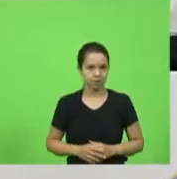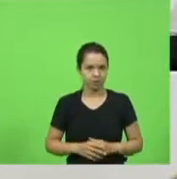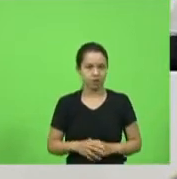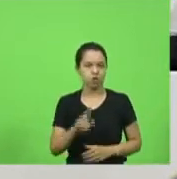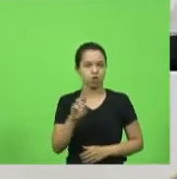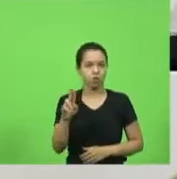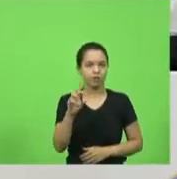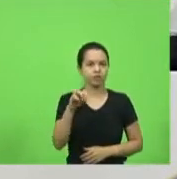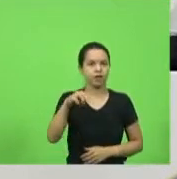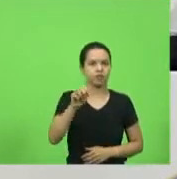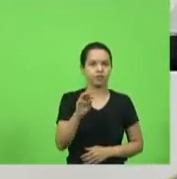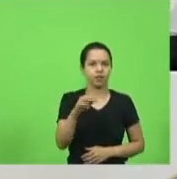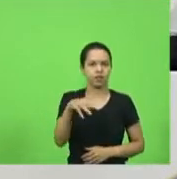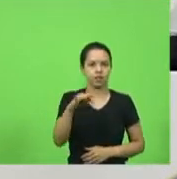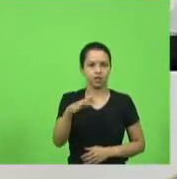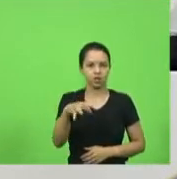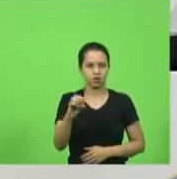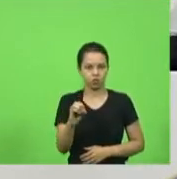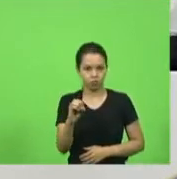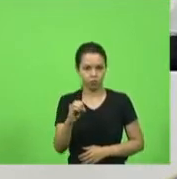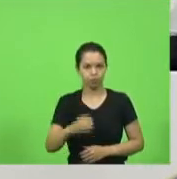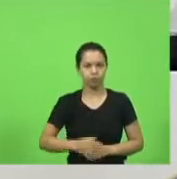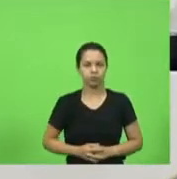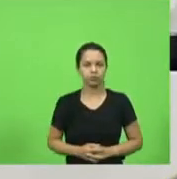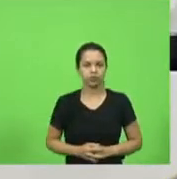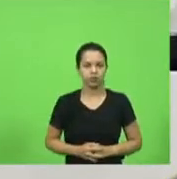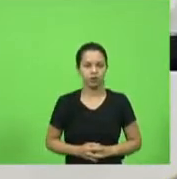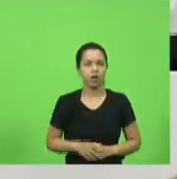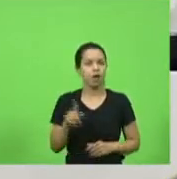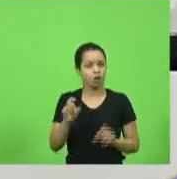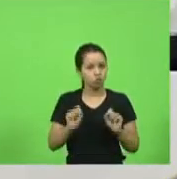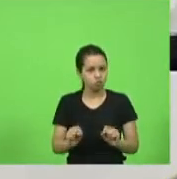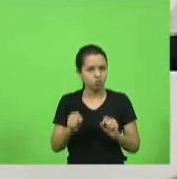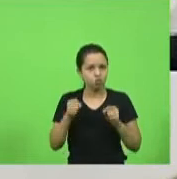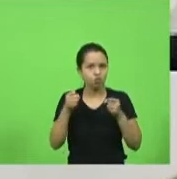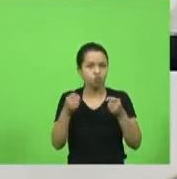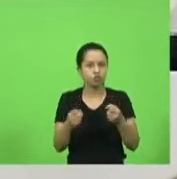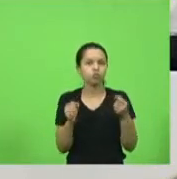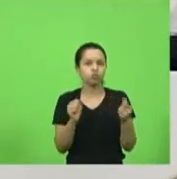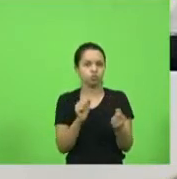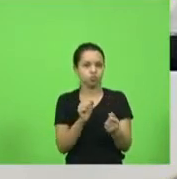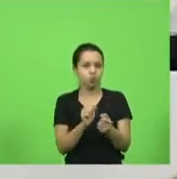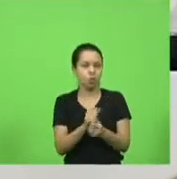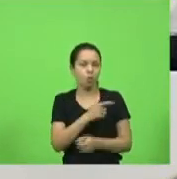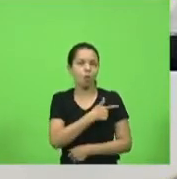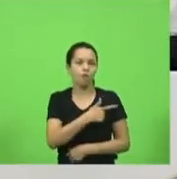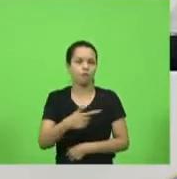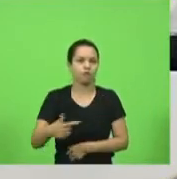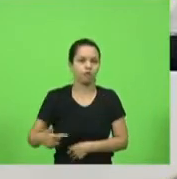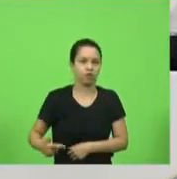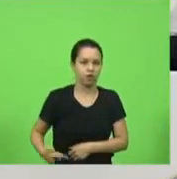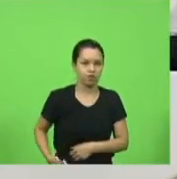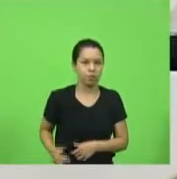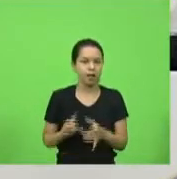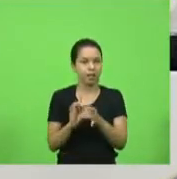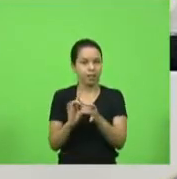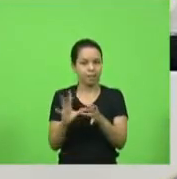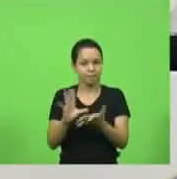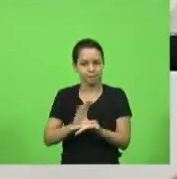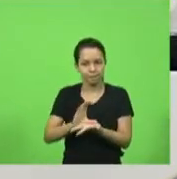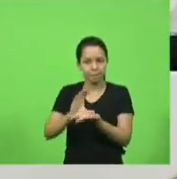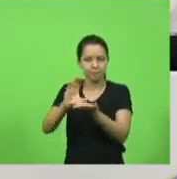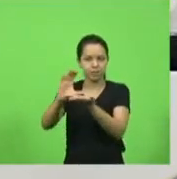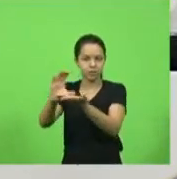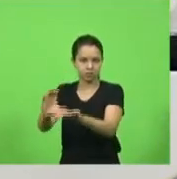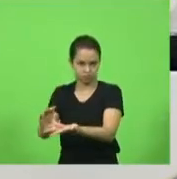Guione, que se esforçou junto ao governo para a liberação desses recursos e que pré